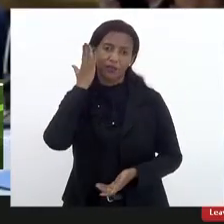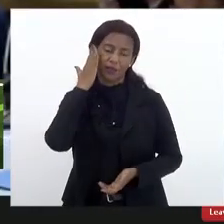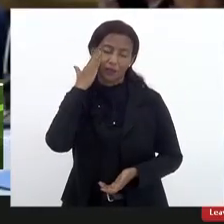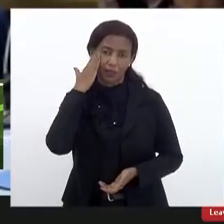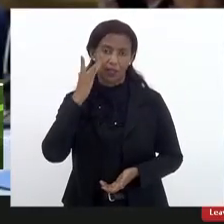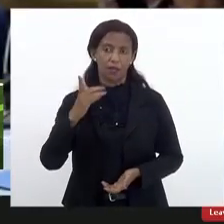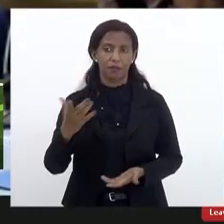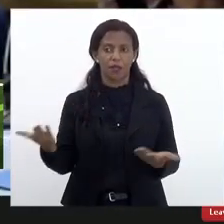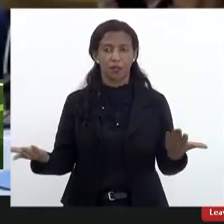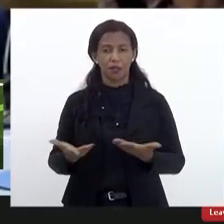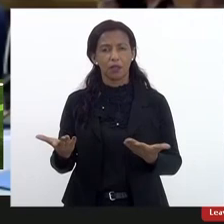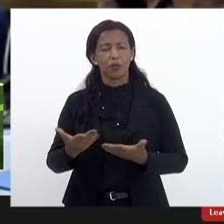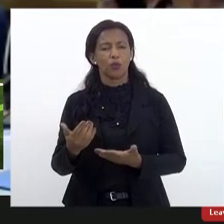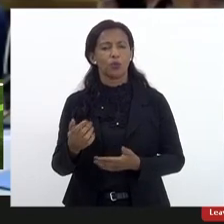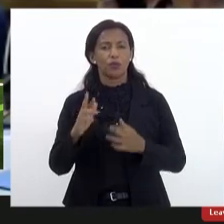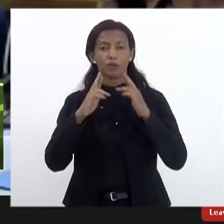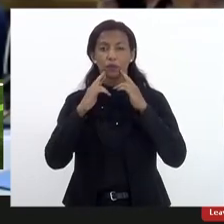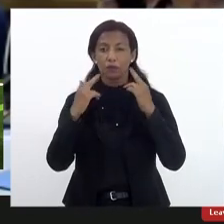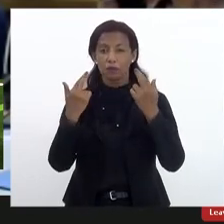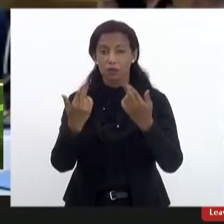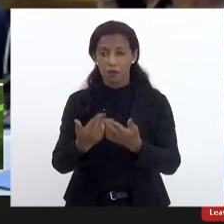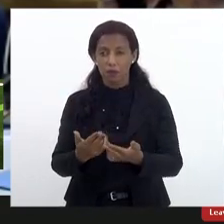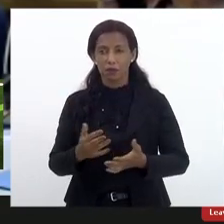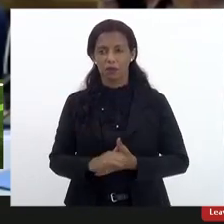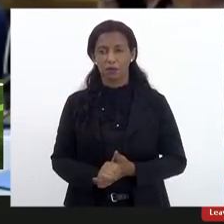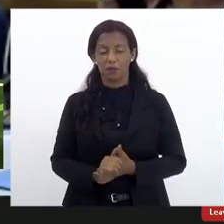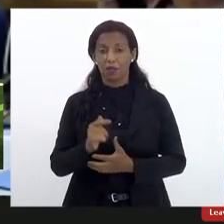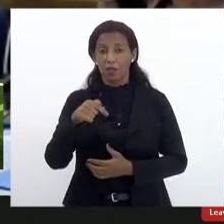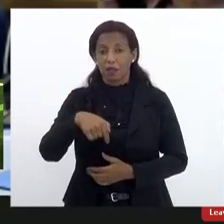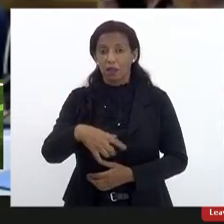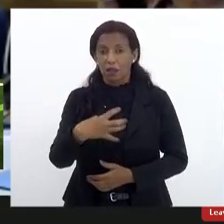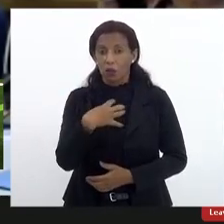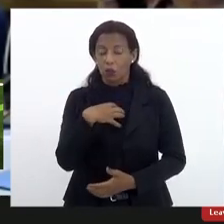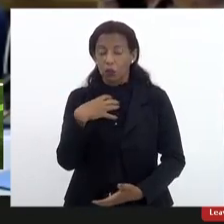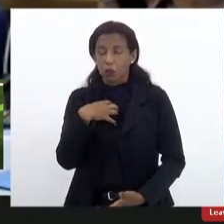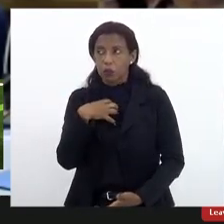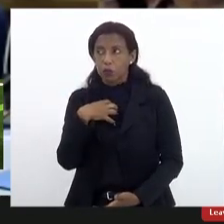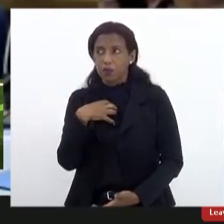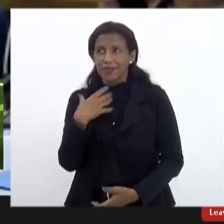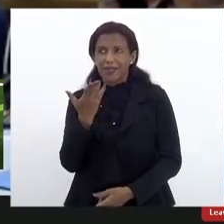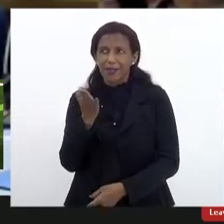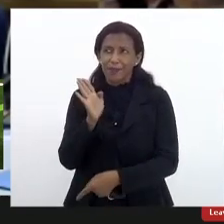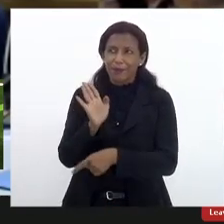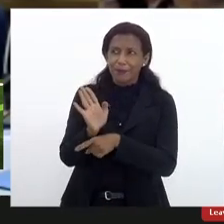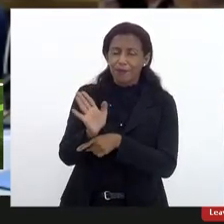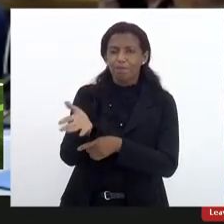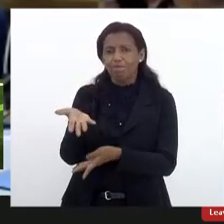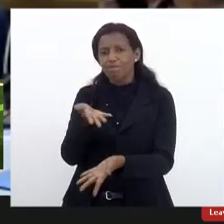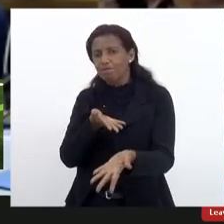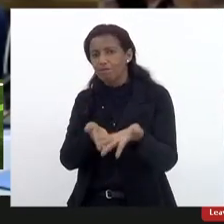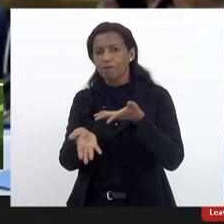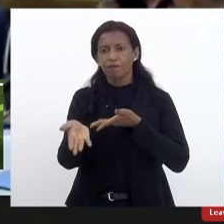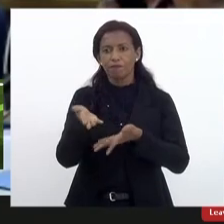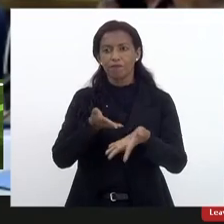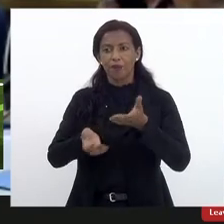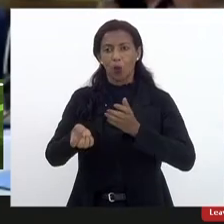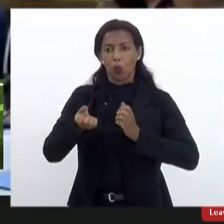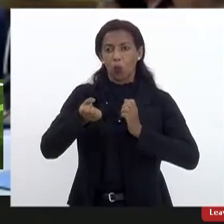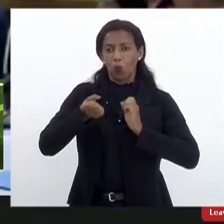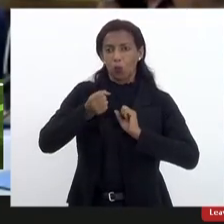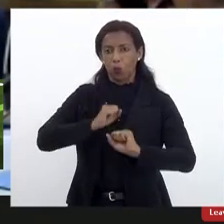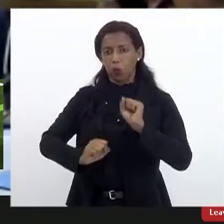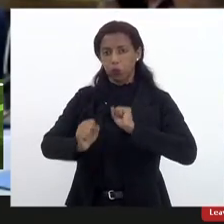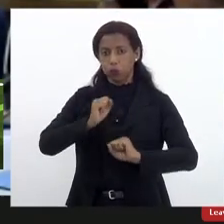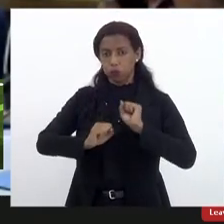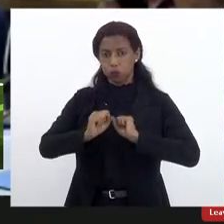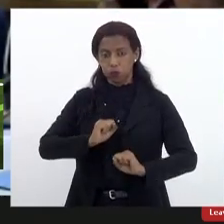gente ia ter hoje essa audiência, mas nesse sentido de estar contribuindo com as ansiedades